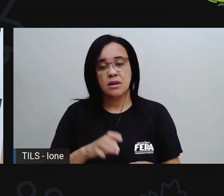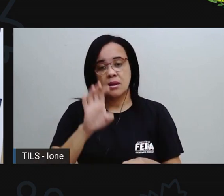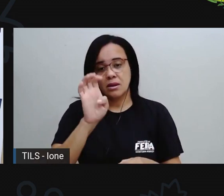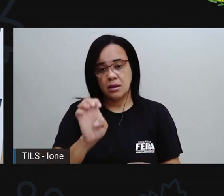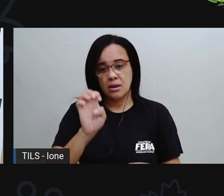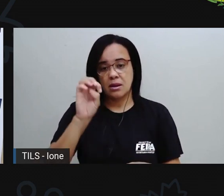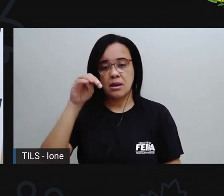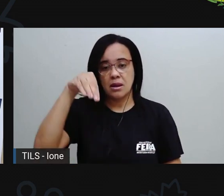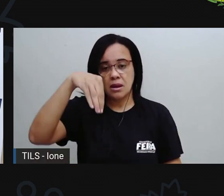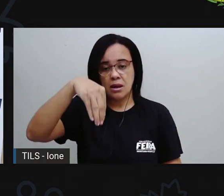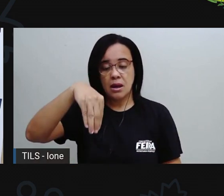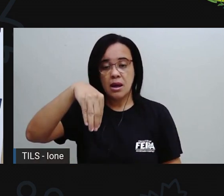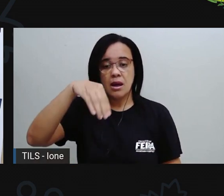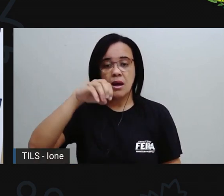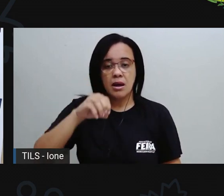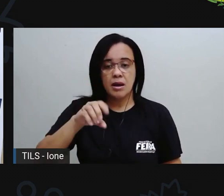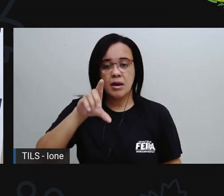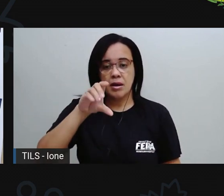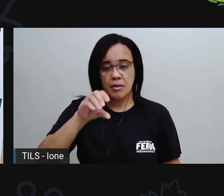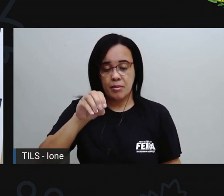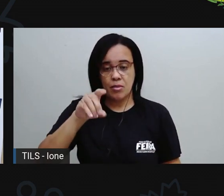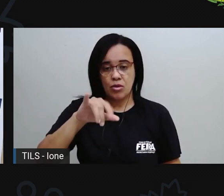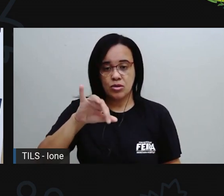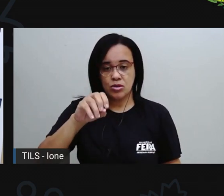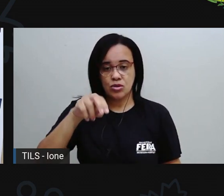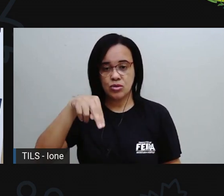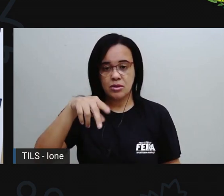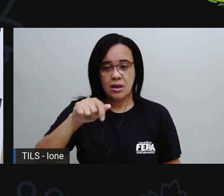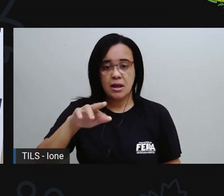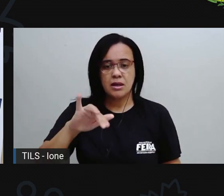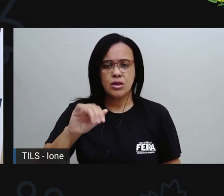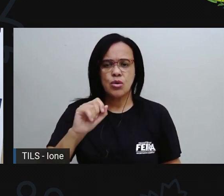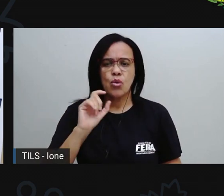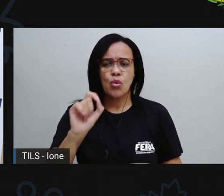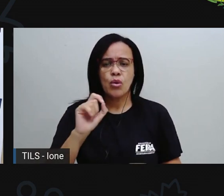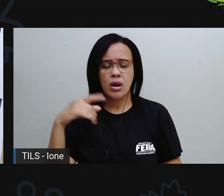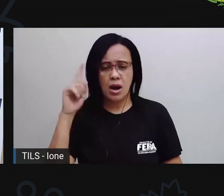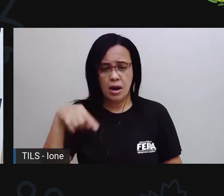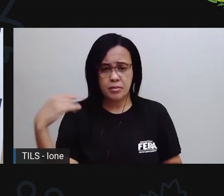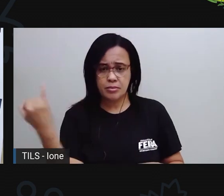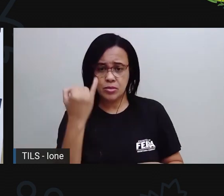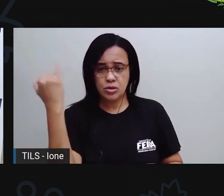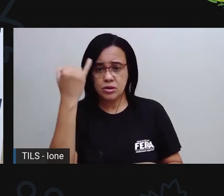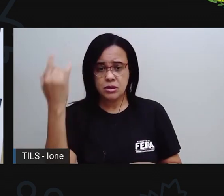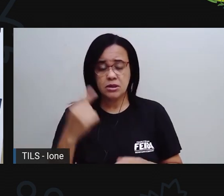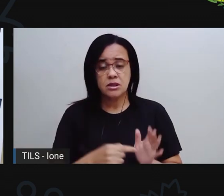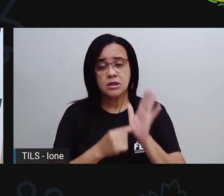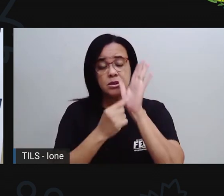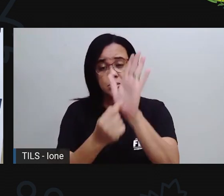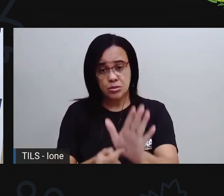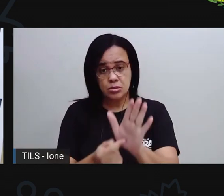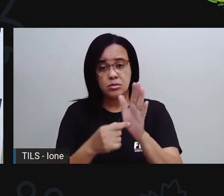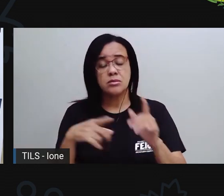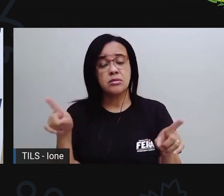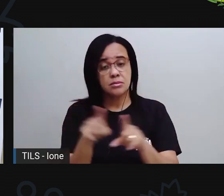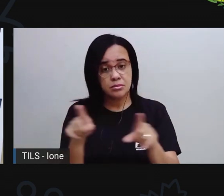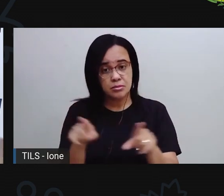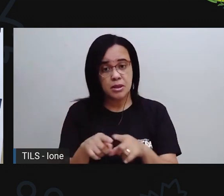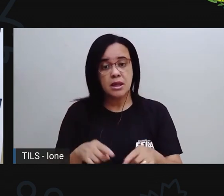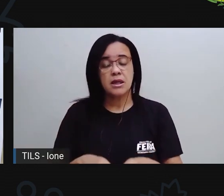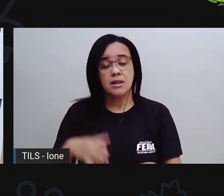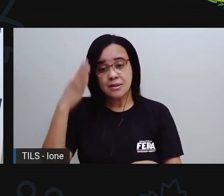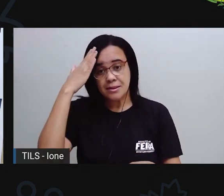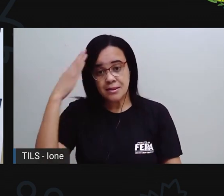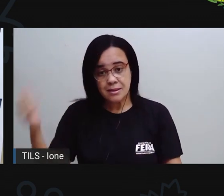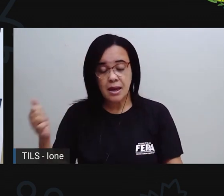Pois é, é importante aquele emocionário para ajudar vocês a identificarem essas emoções, né? Esses sentimentos.